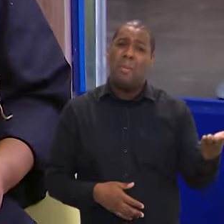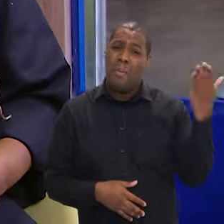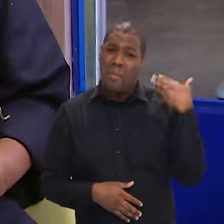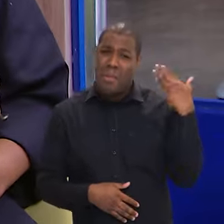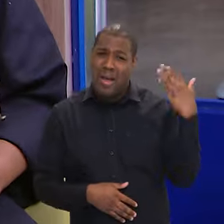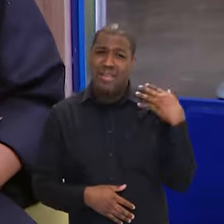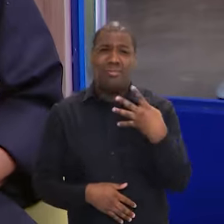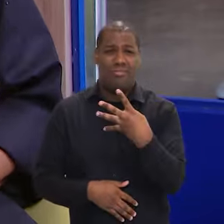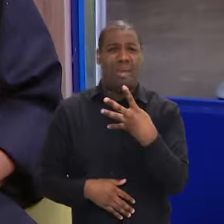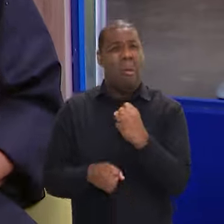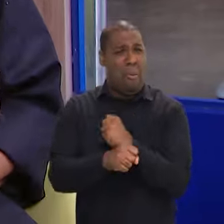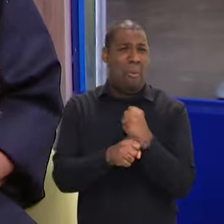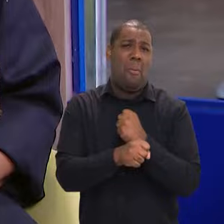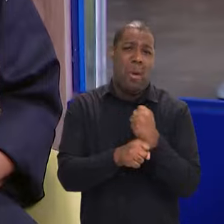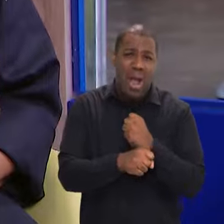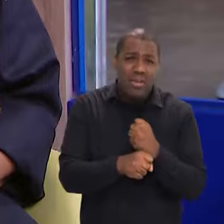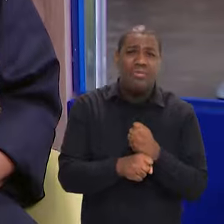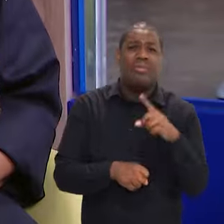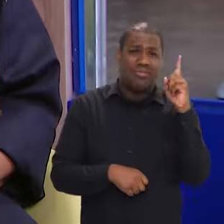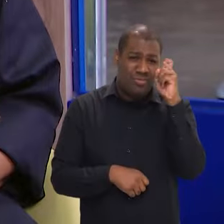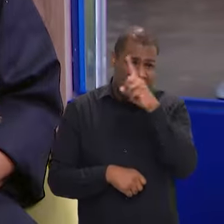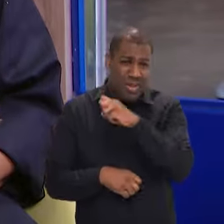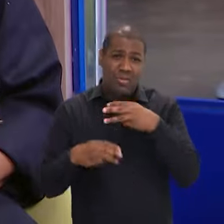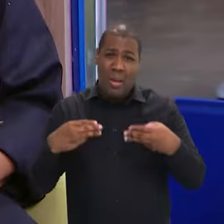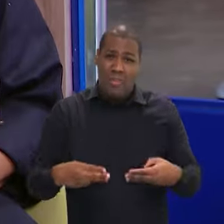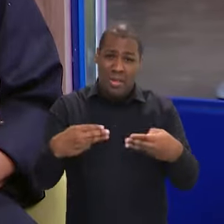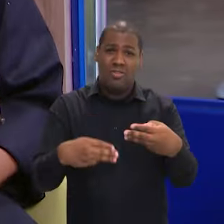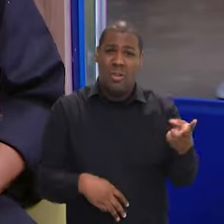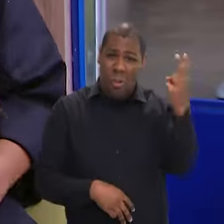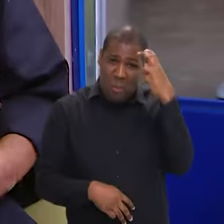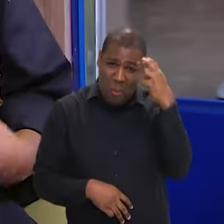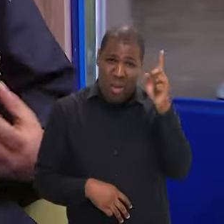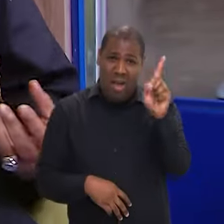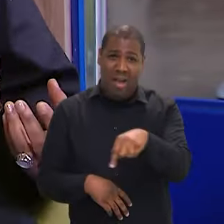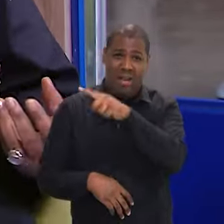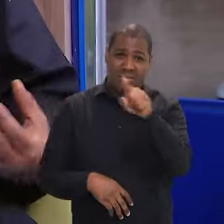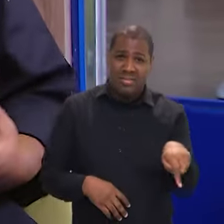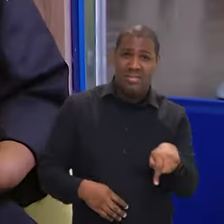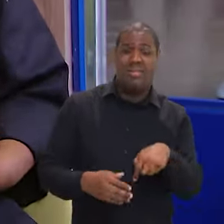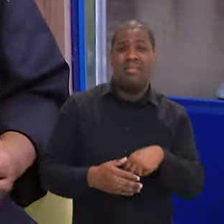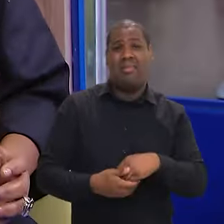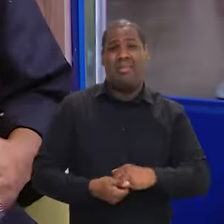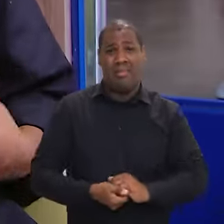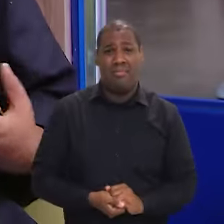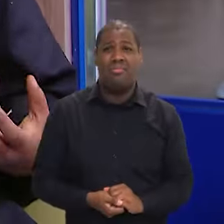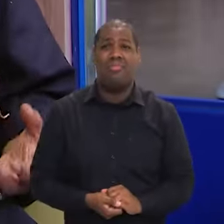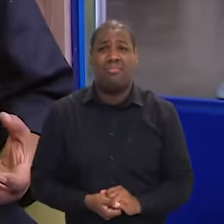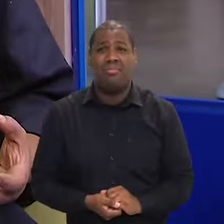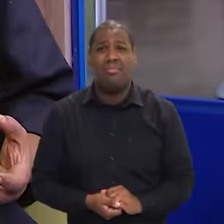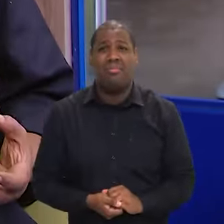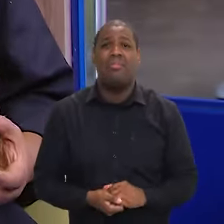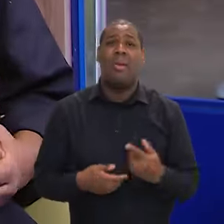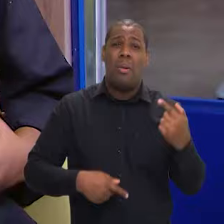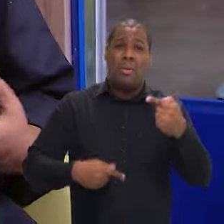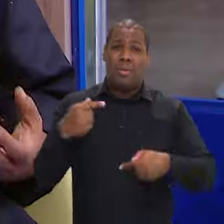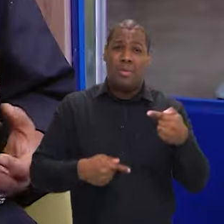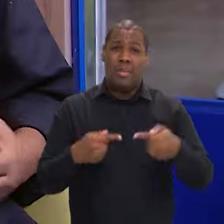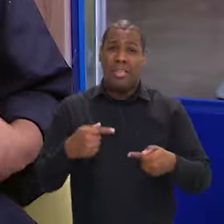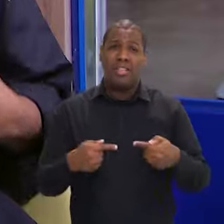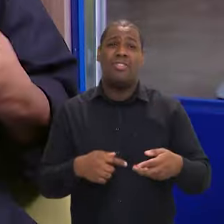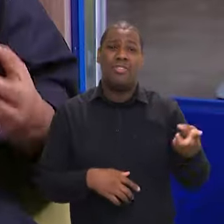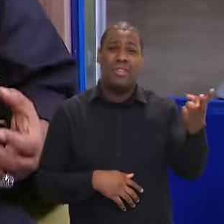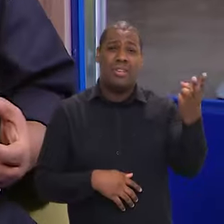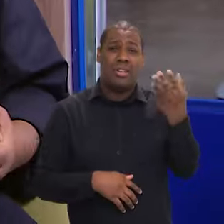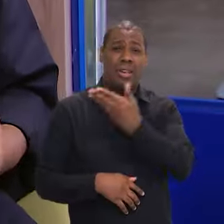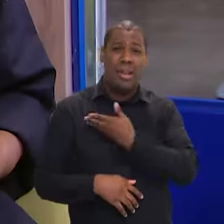muito duro tudo o que passamos. Mas, sem o Ministério da Cultura, desde a sua desconstrução, desconstrução das políticas,